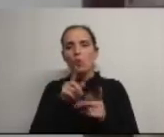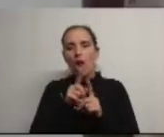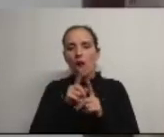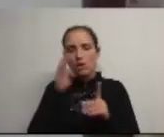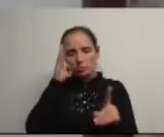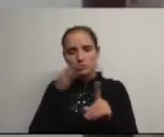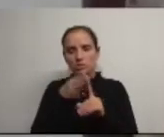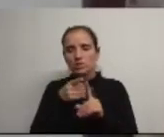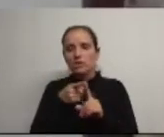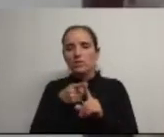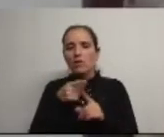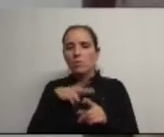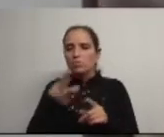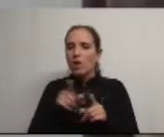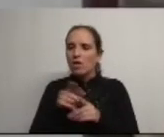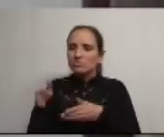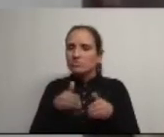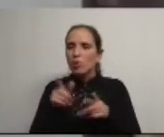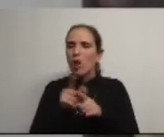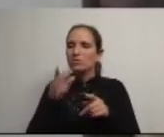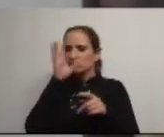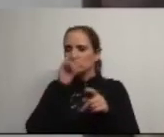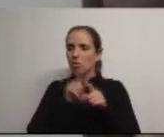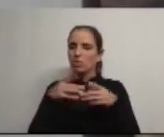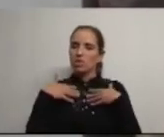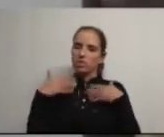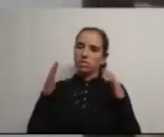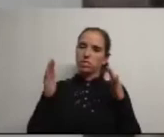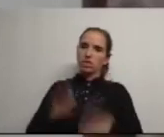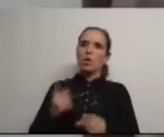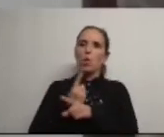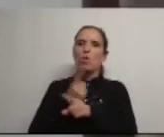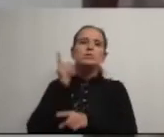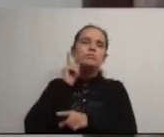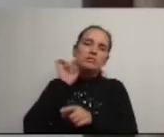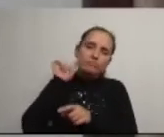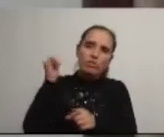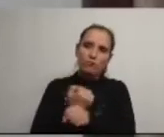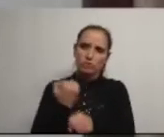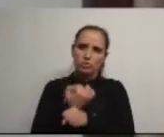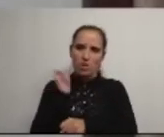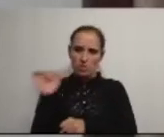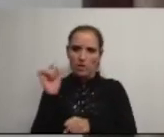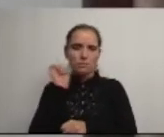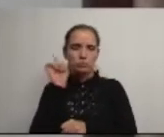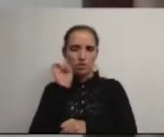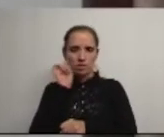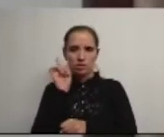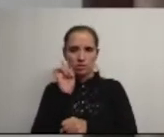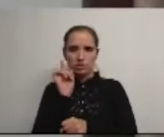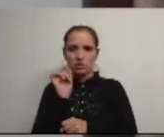muito em Portugal para que o Estado se demita de funções de soberania importantes de funções que são